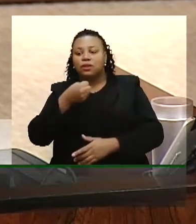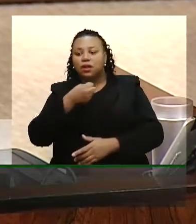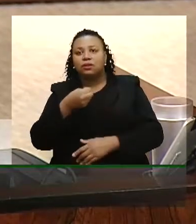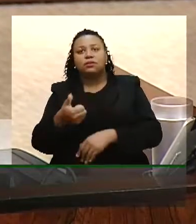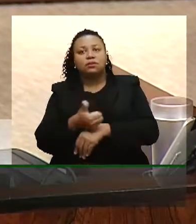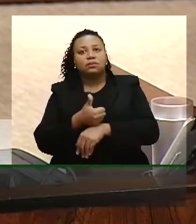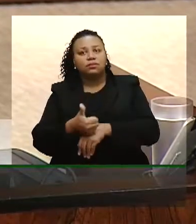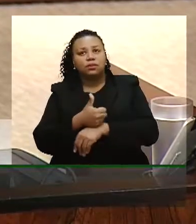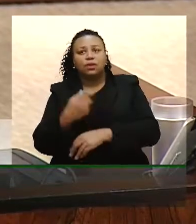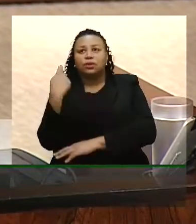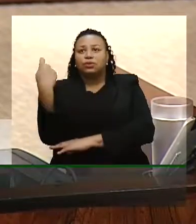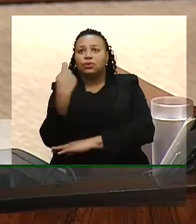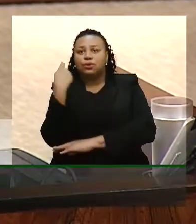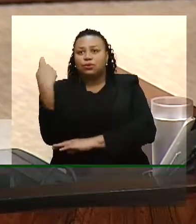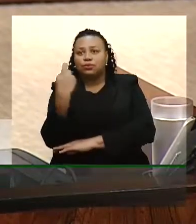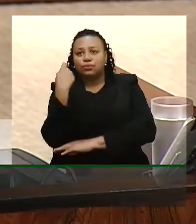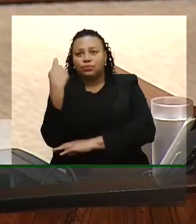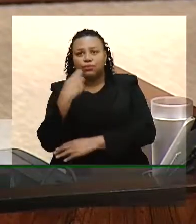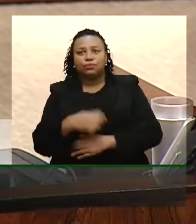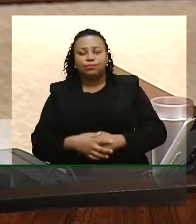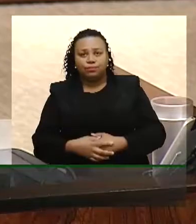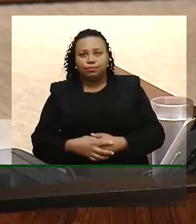Profissionais do Rio Grande do Sul.